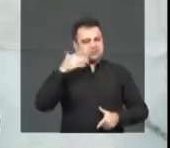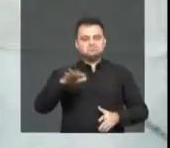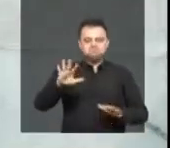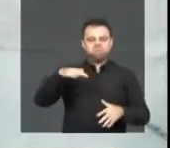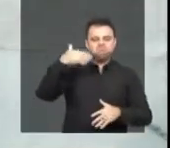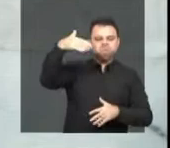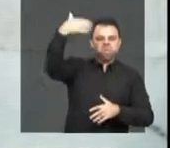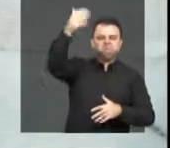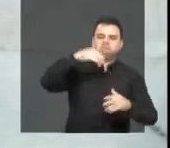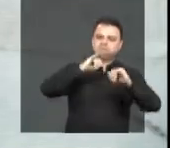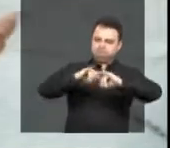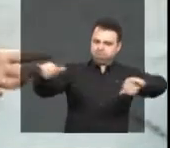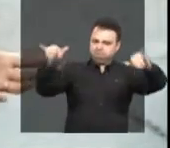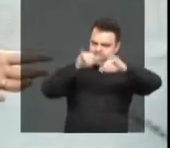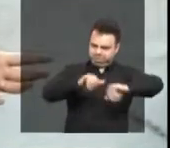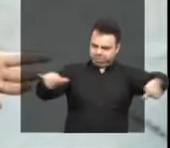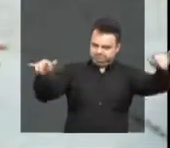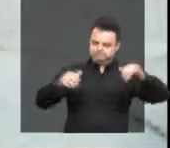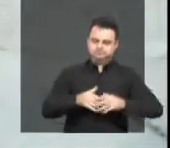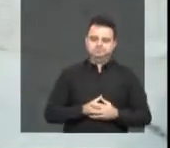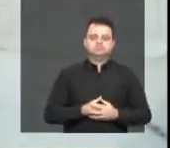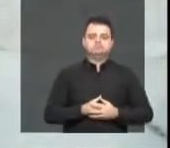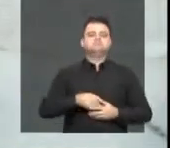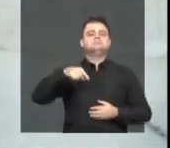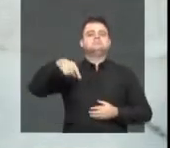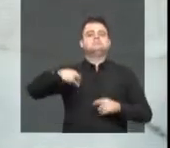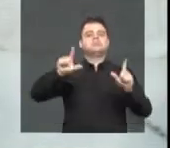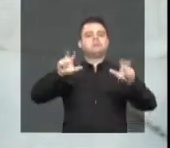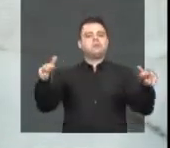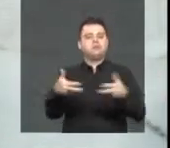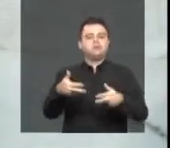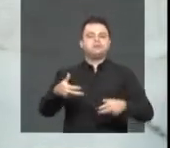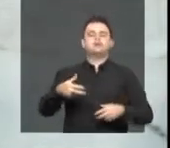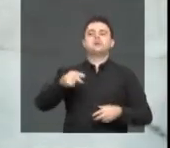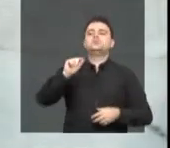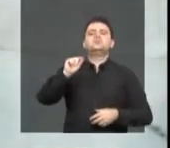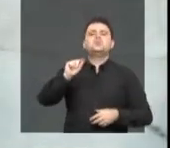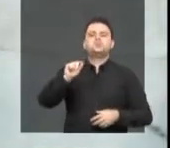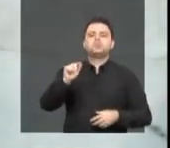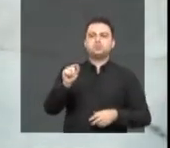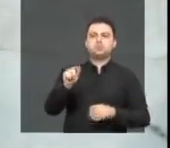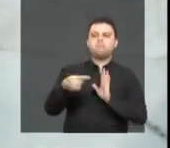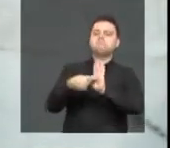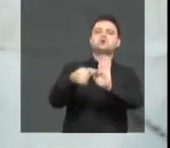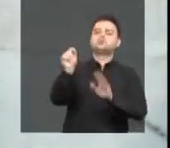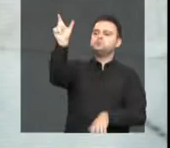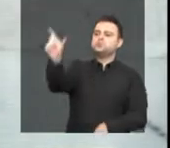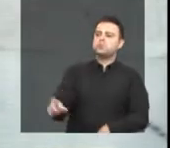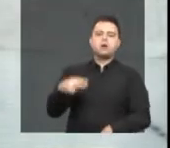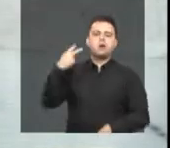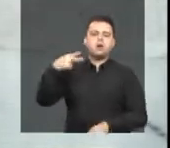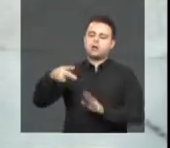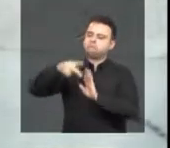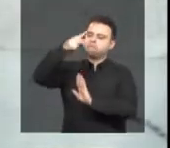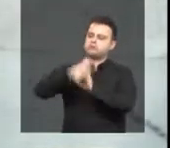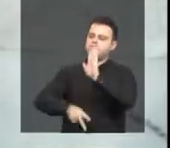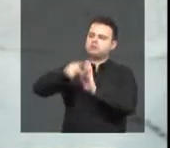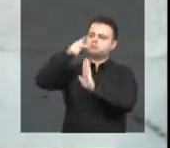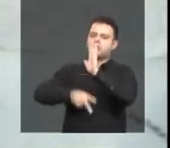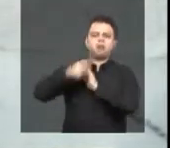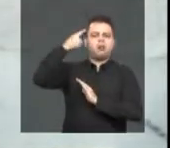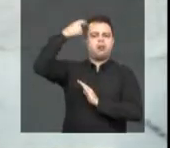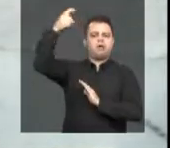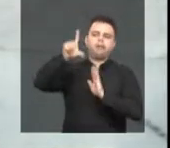claro. E, como a gente sempre frisa aqui na TV Câmara, o trabalho do vereador não está só em produzir novas leis,